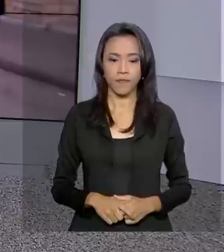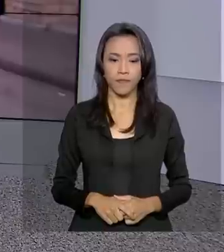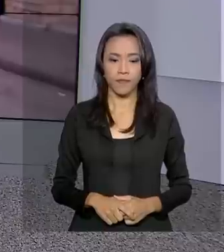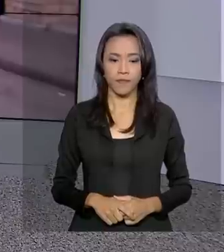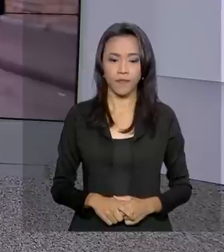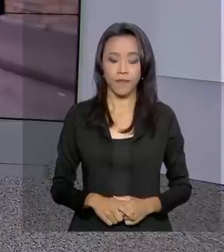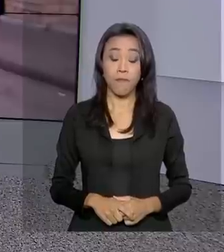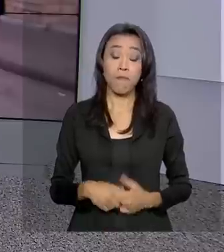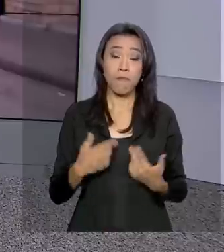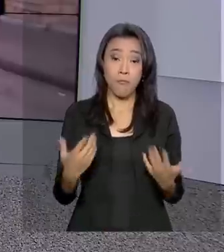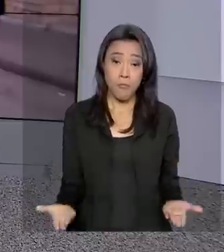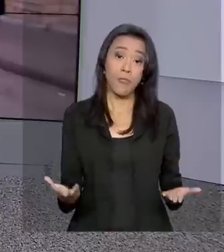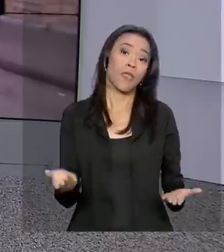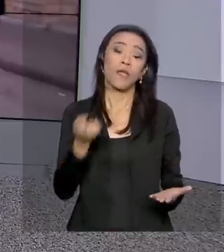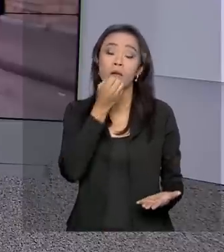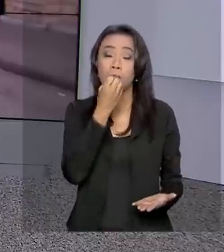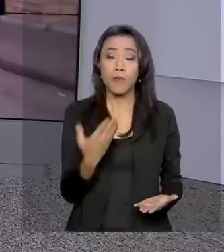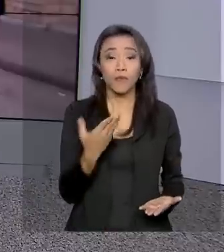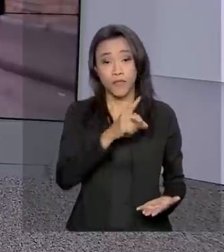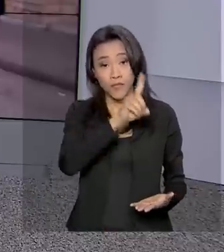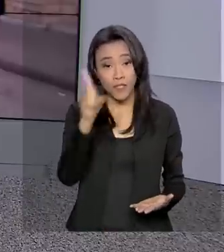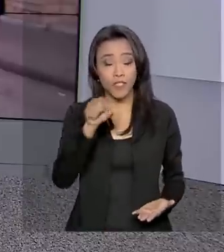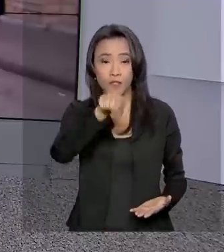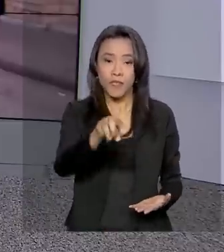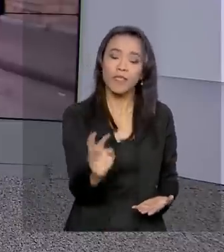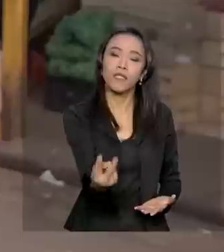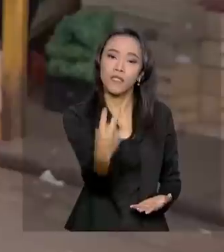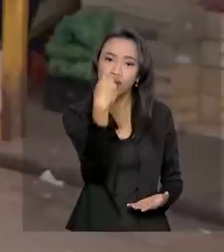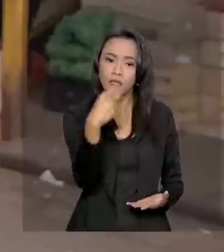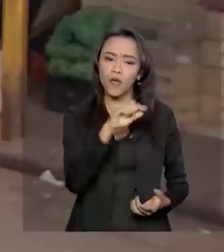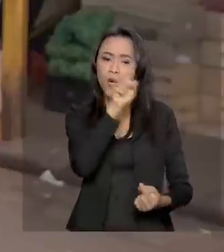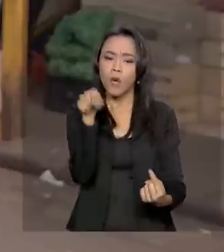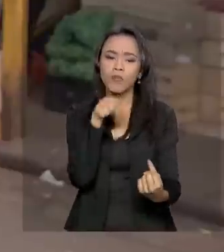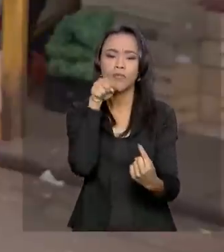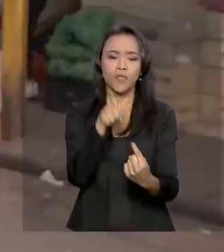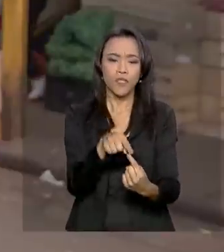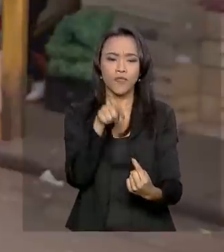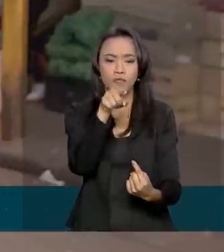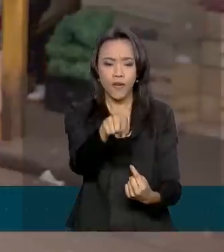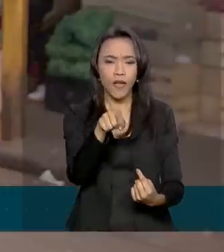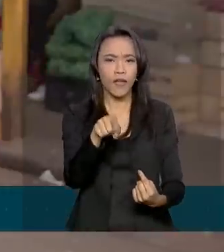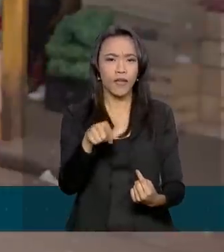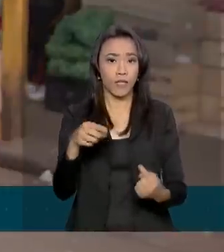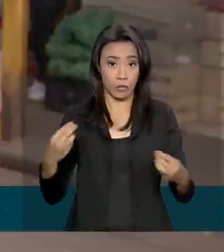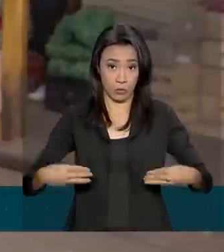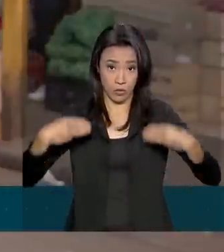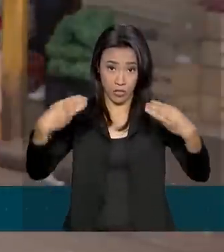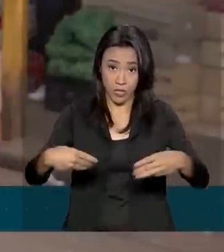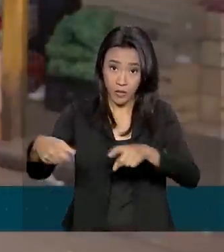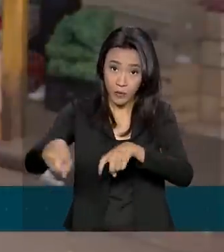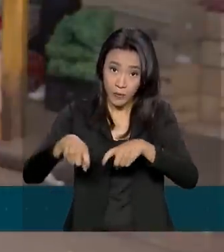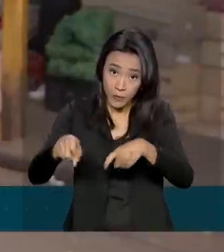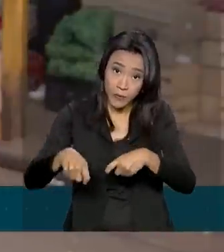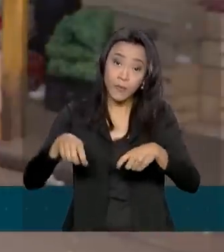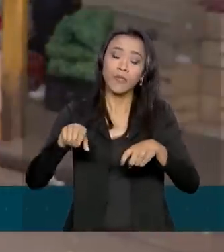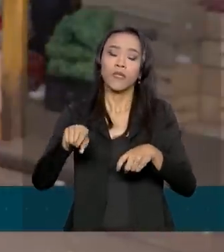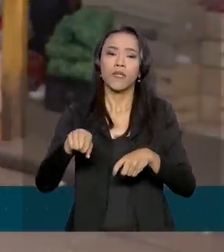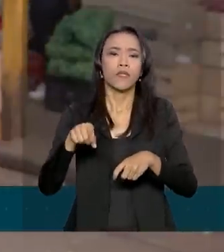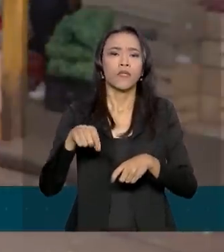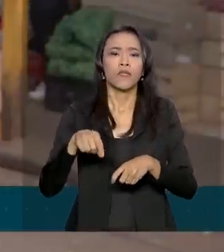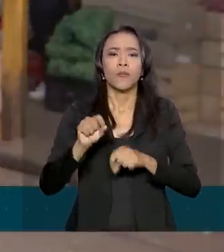Bom dia, Renata. Bom dia a você que acompanha o Brasil em Dia. O objetivo desta ação do Ministério da Agricultura, Pecuária e